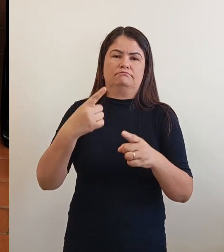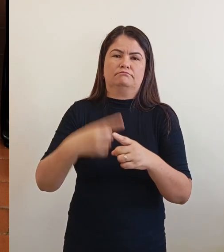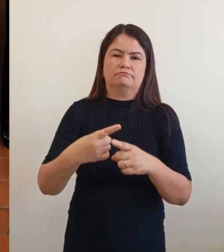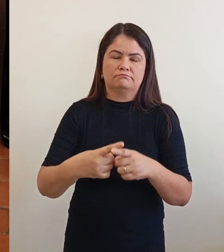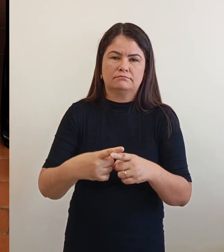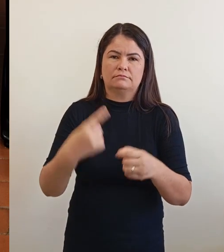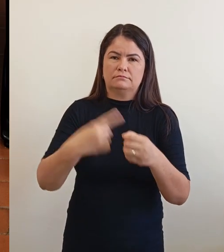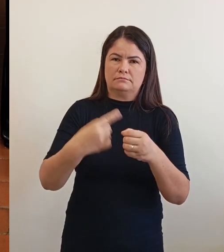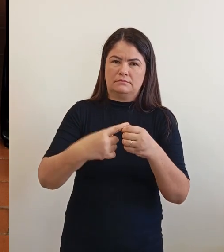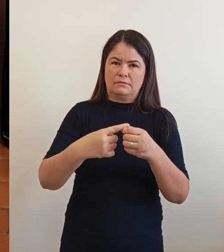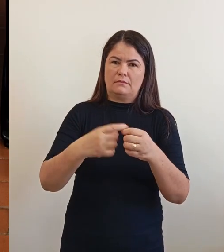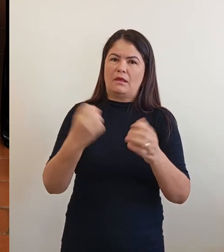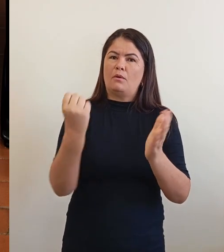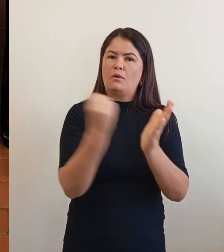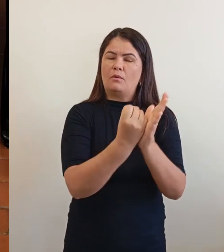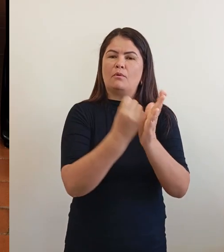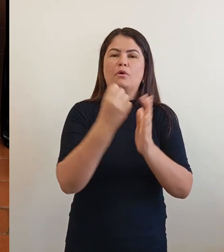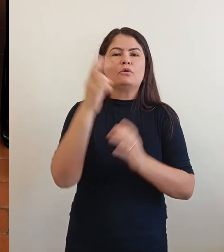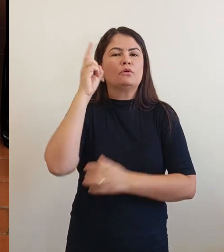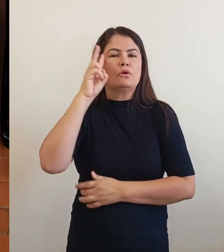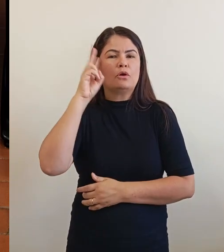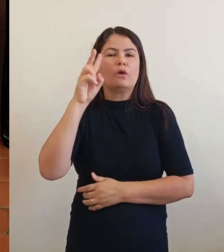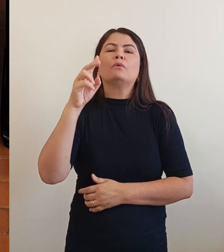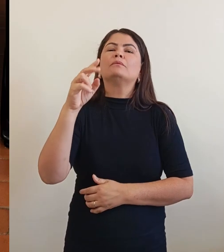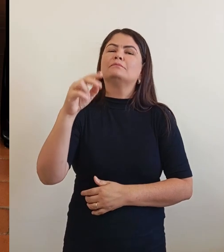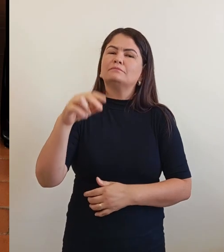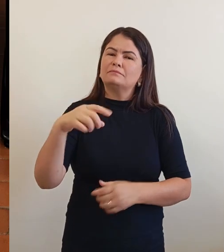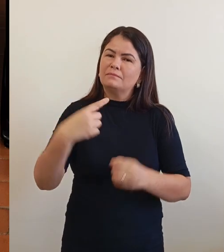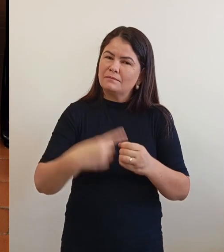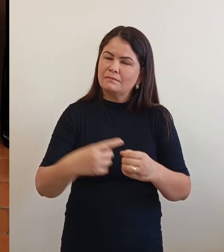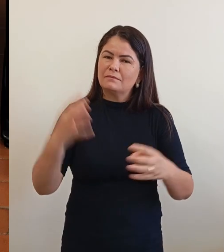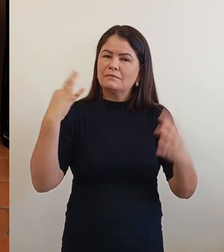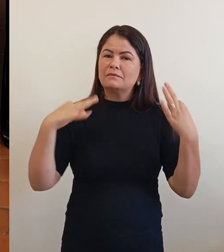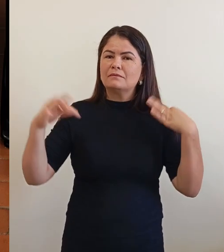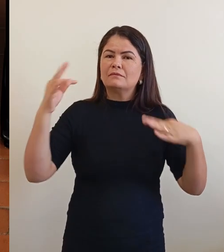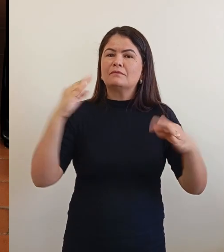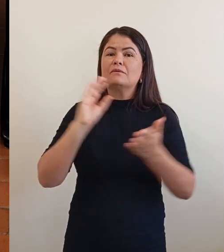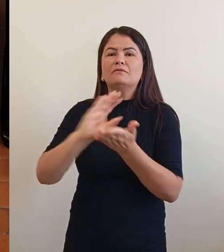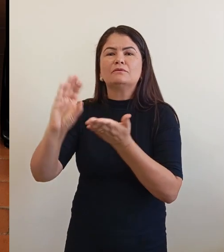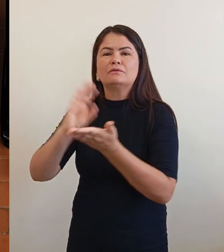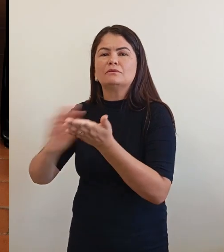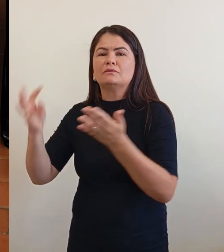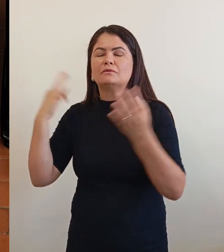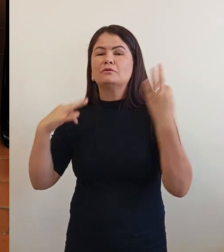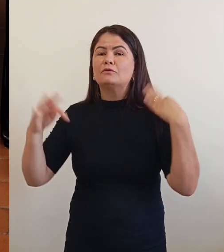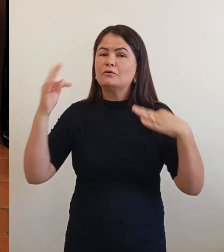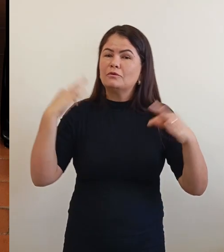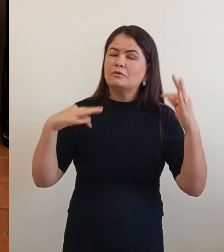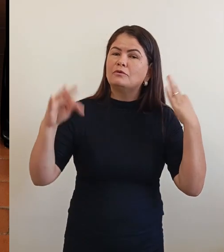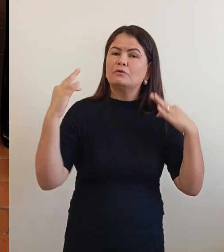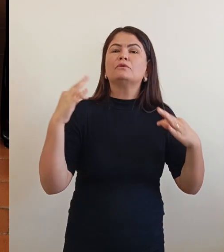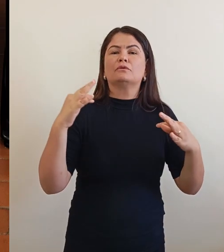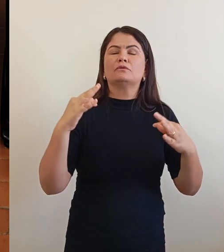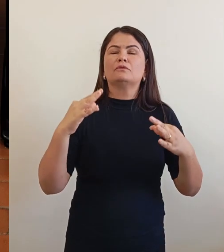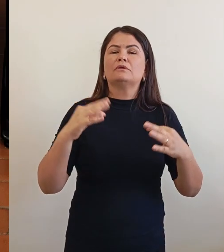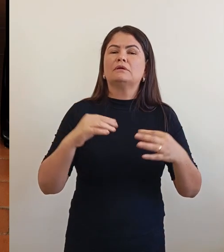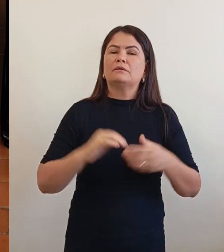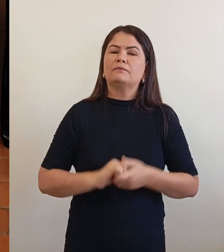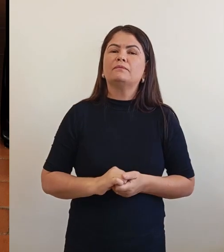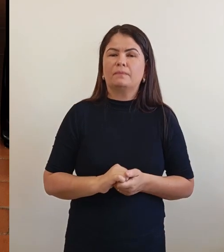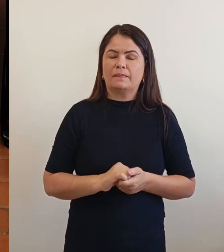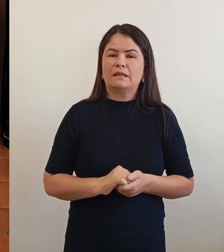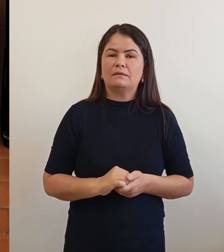é uma cidade turística. Então nós queremos investir no turismo e dessa forma nós vamos estar investindo no turismo.